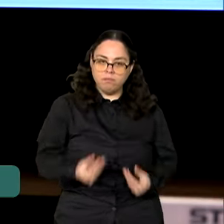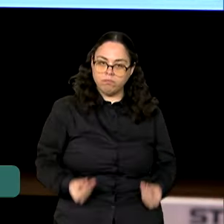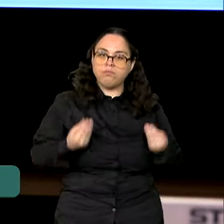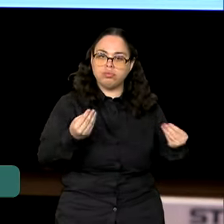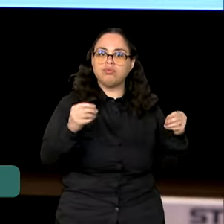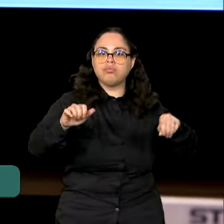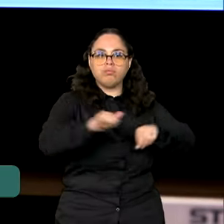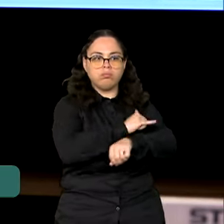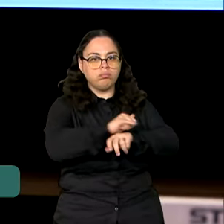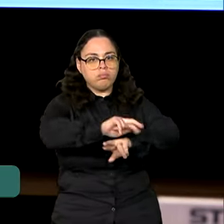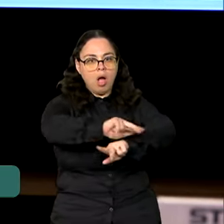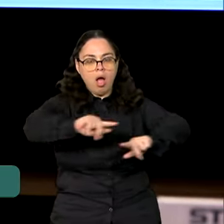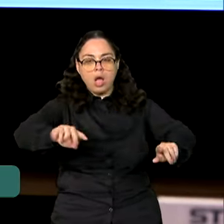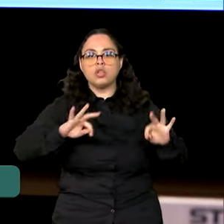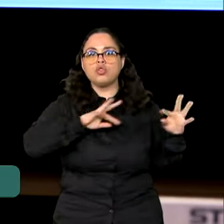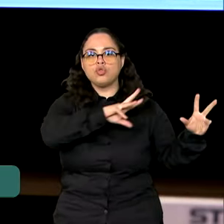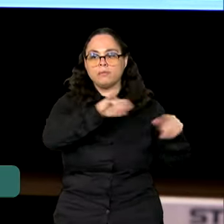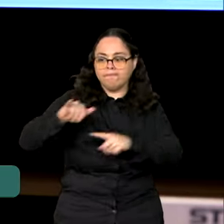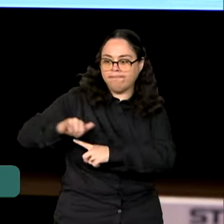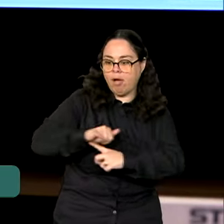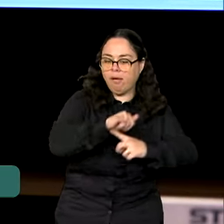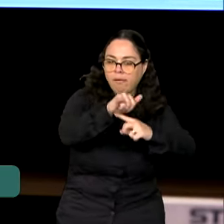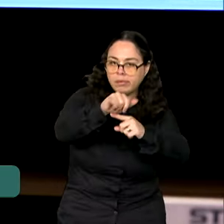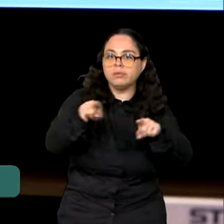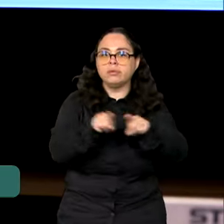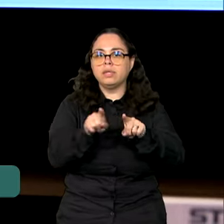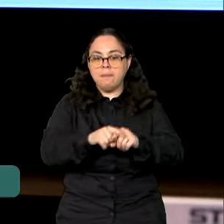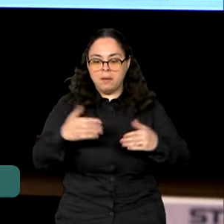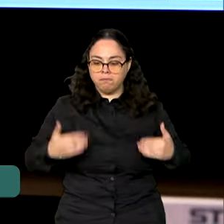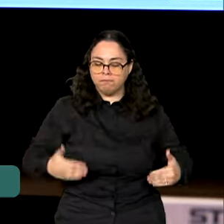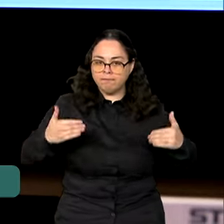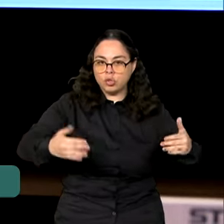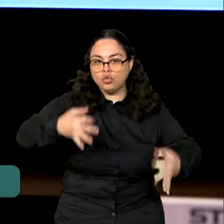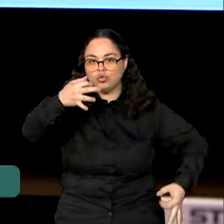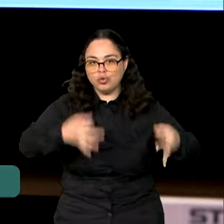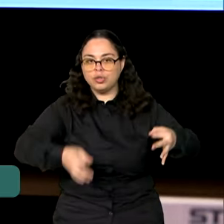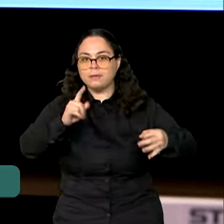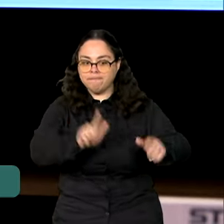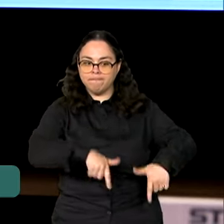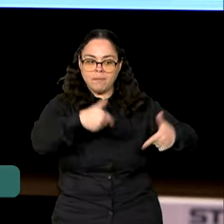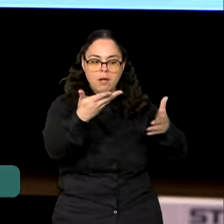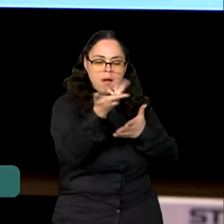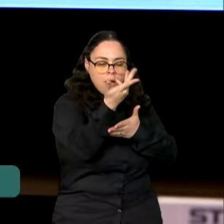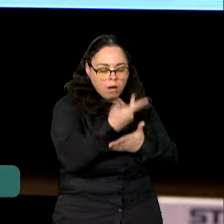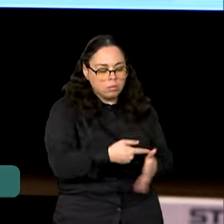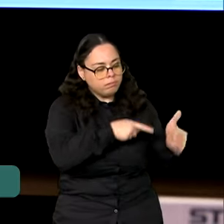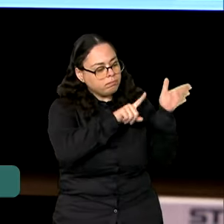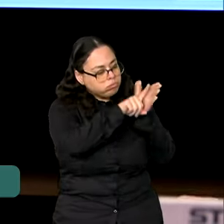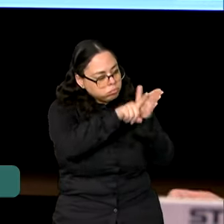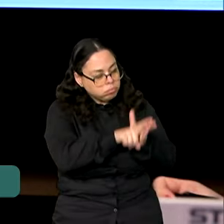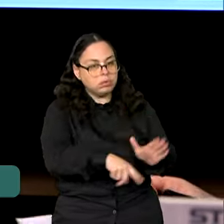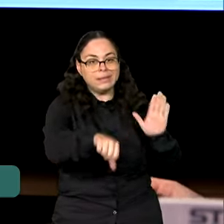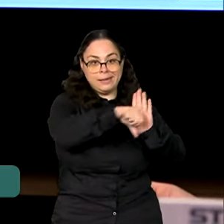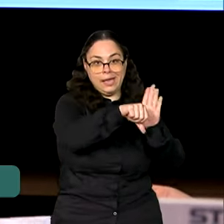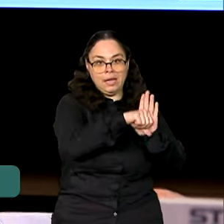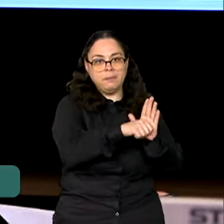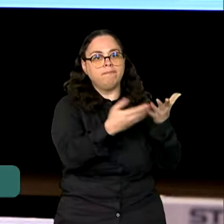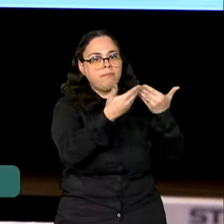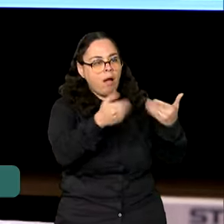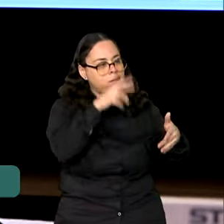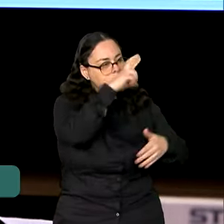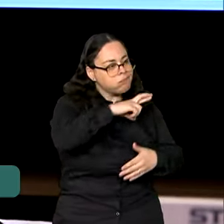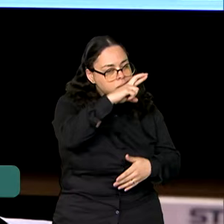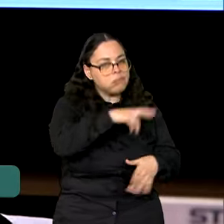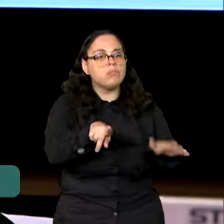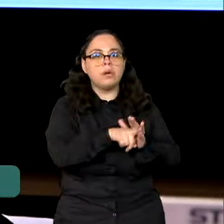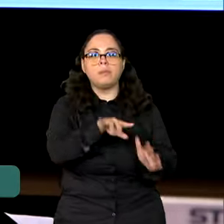todas as suas aeronaves, como tem feito. Ministério da Justiça, que tem que atuar na apuração das ações criminosas. Então a Polícia